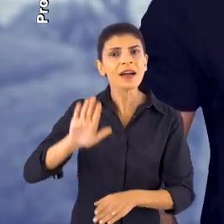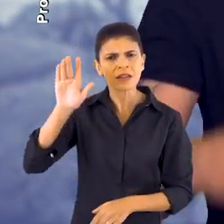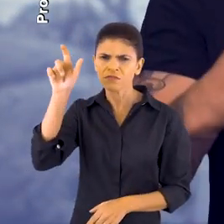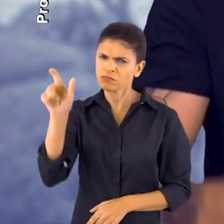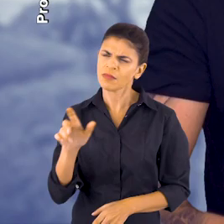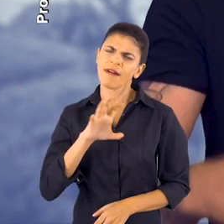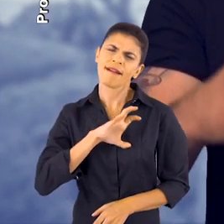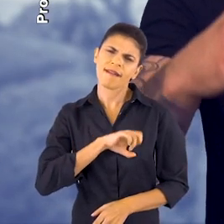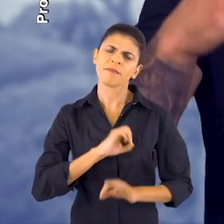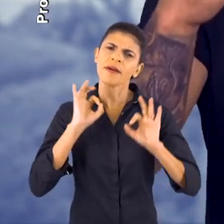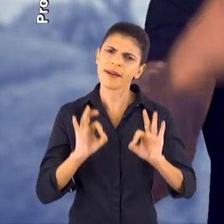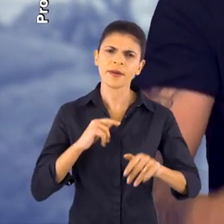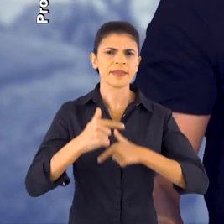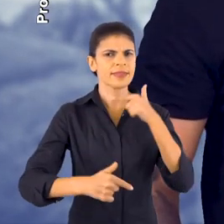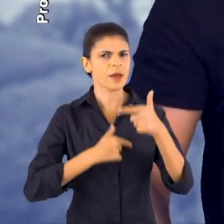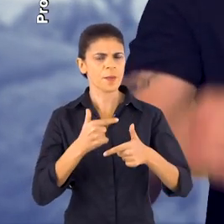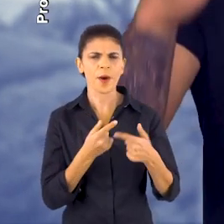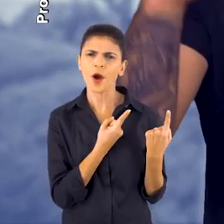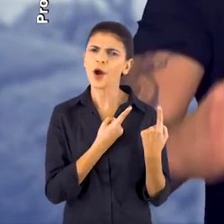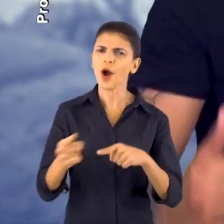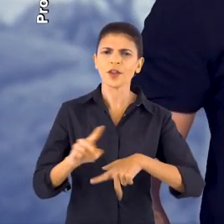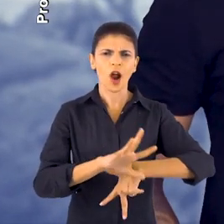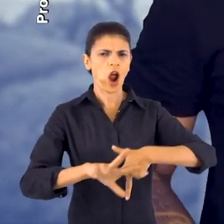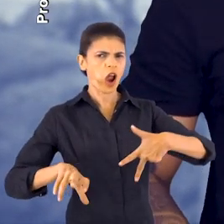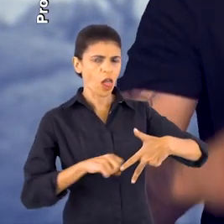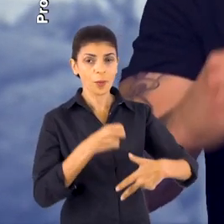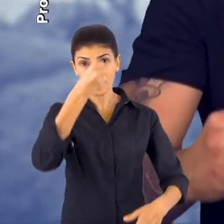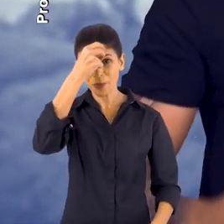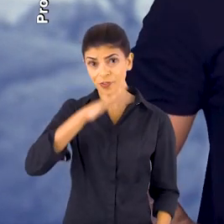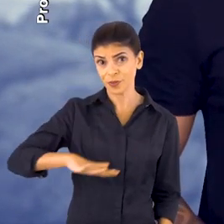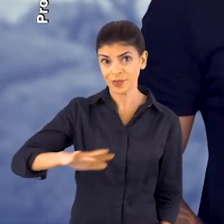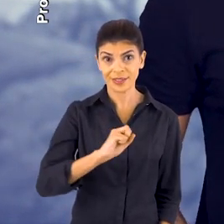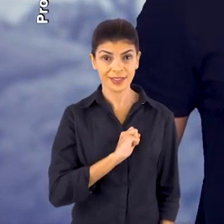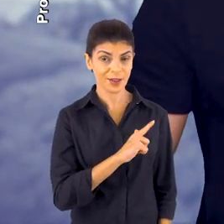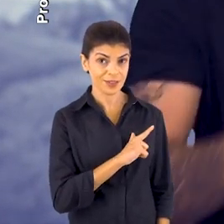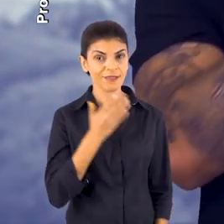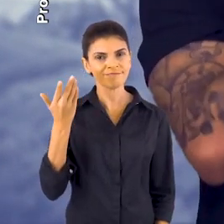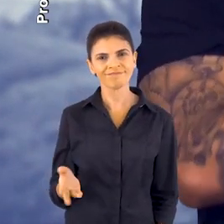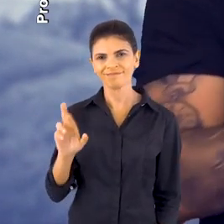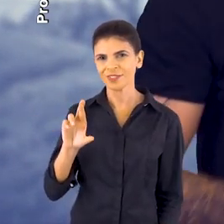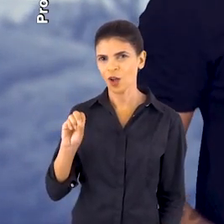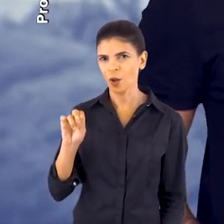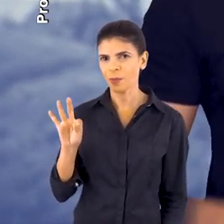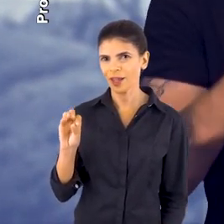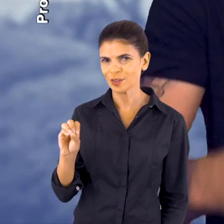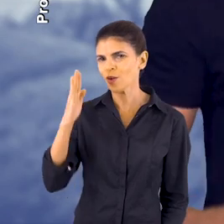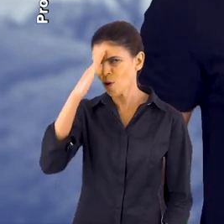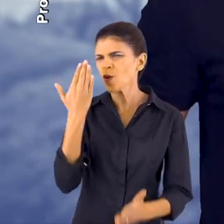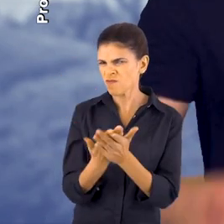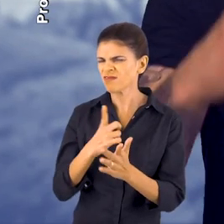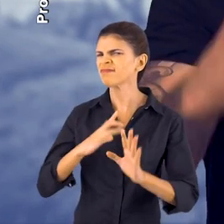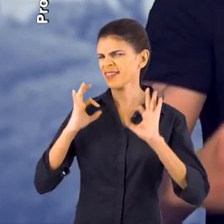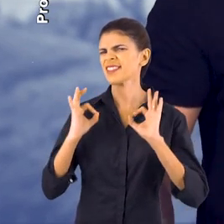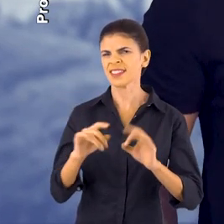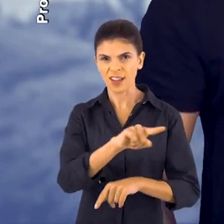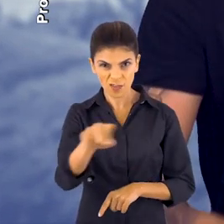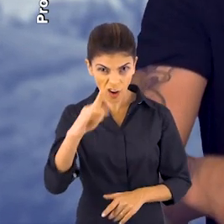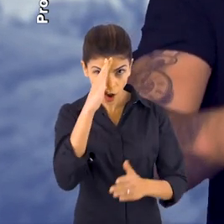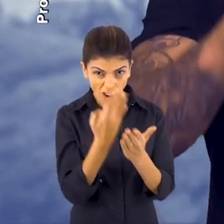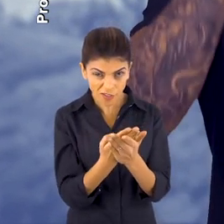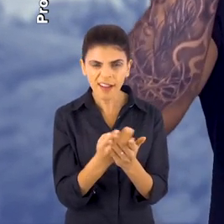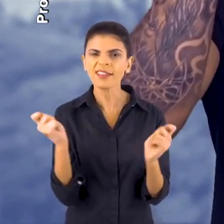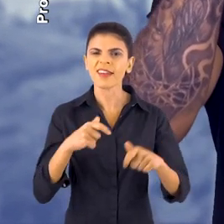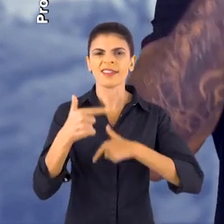candidatos realmente irão lutar contra o sistema Contra a corrupção na prefeitura de São Gonçalo O Roberto Sala, nele eu confio Eu tenho certeza